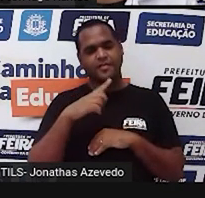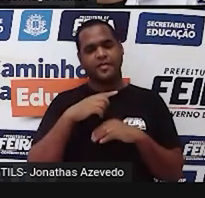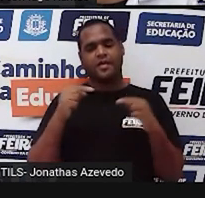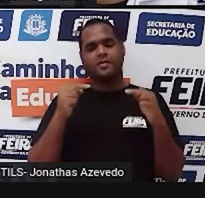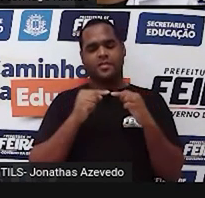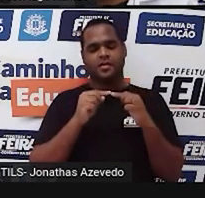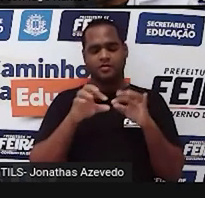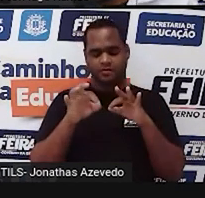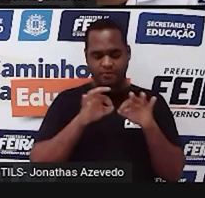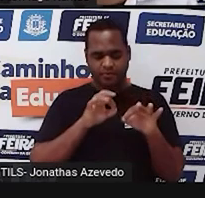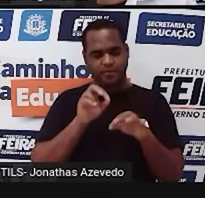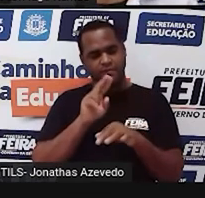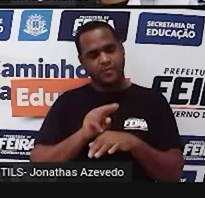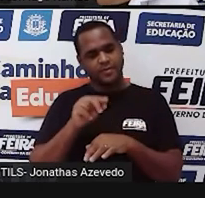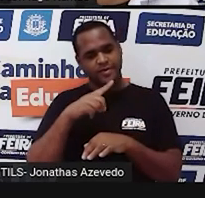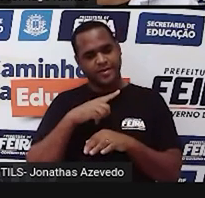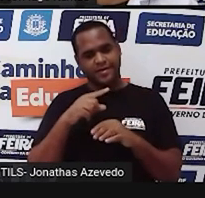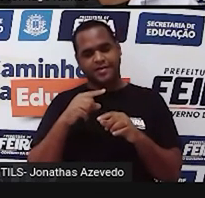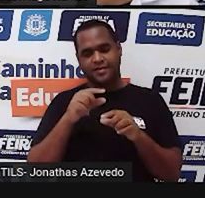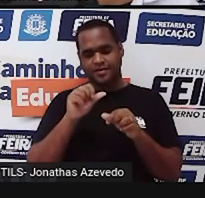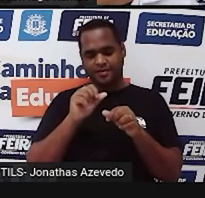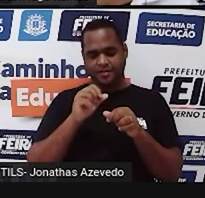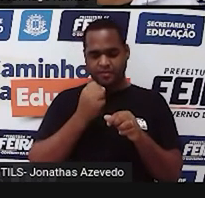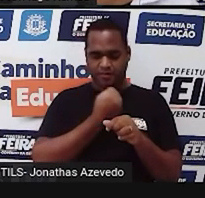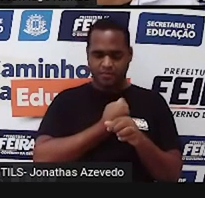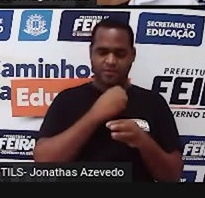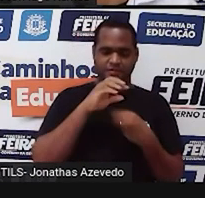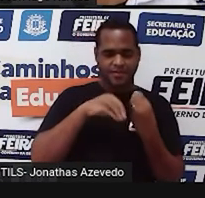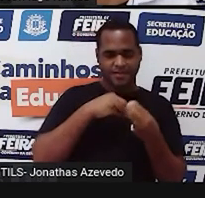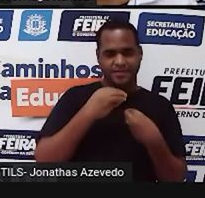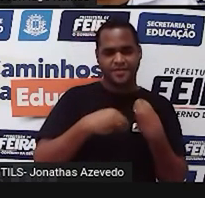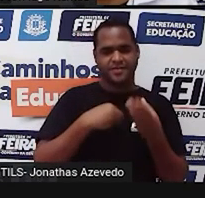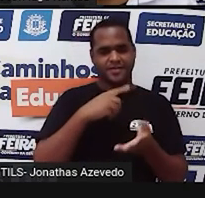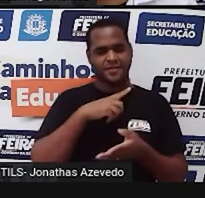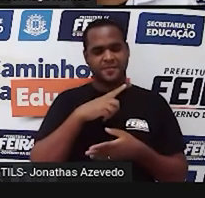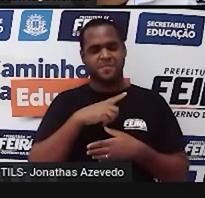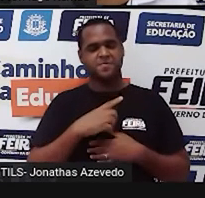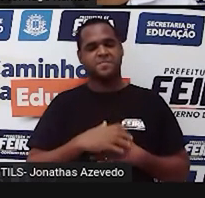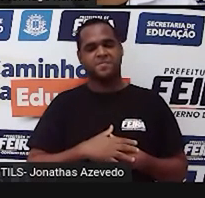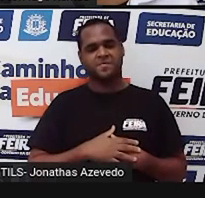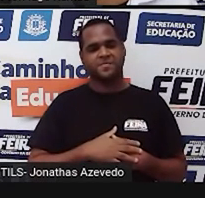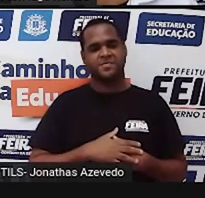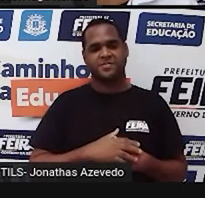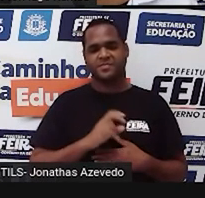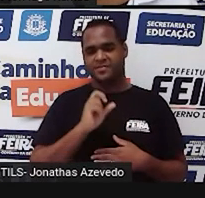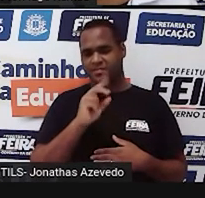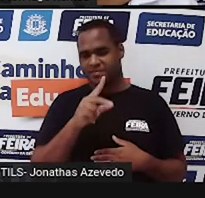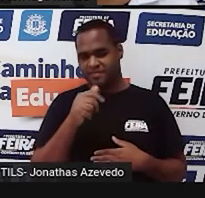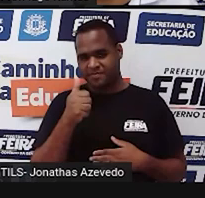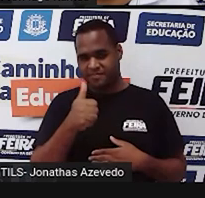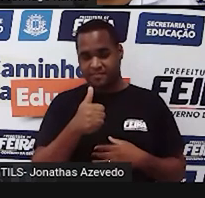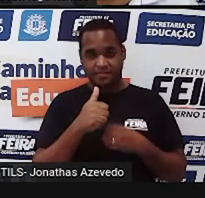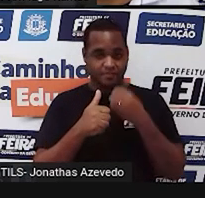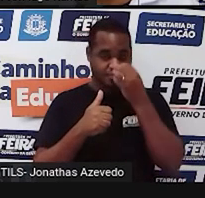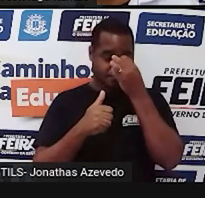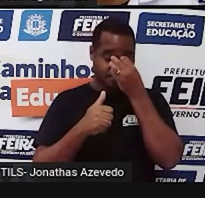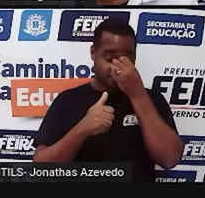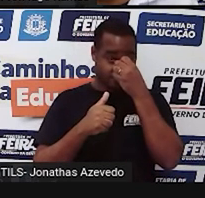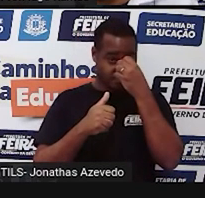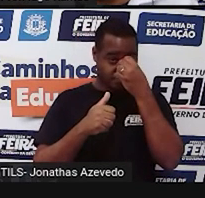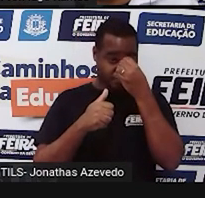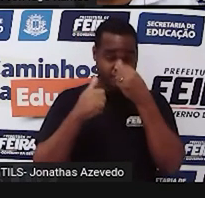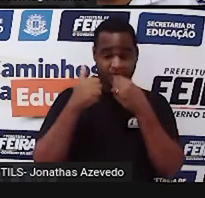fazendo uso da álgebra, da linguagem algébrica. Tá bom? Bacana? Beleza até aqui?